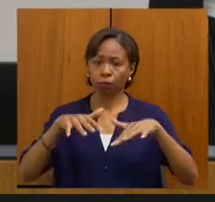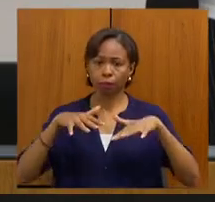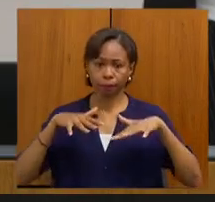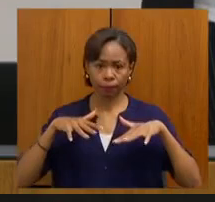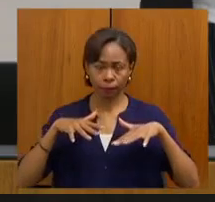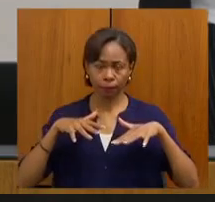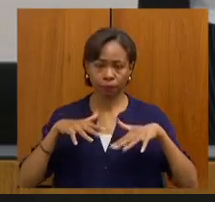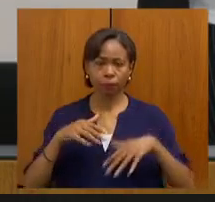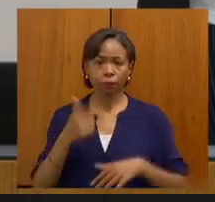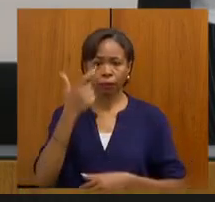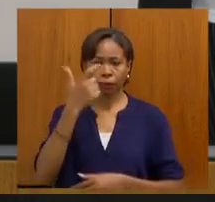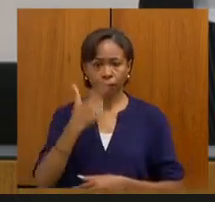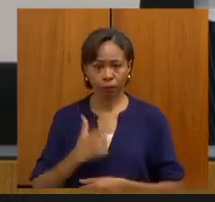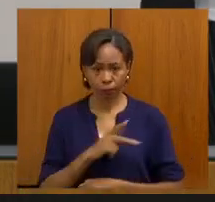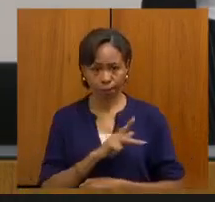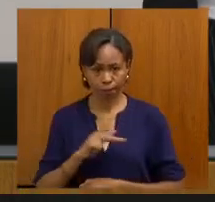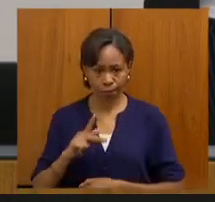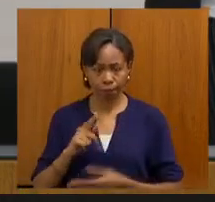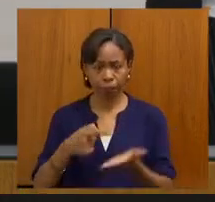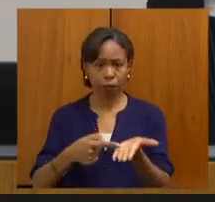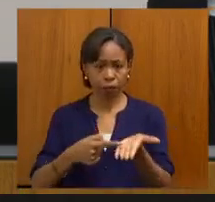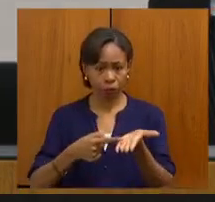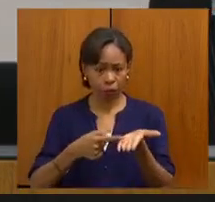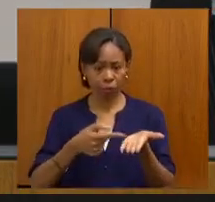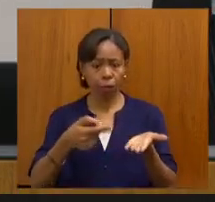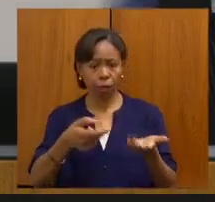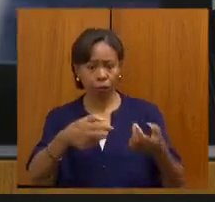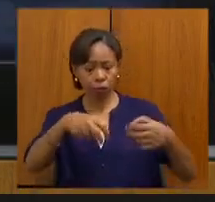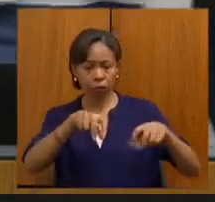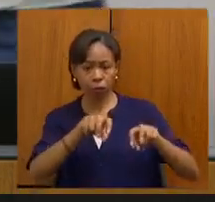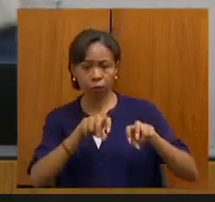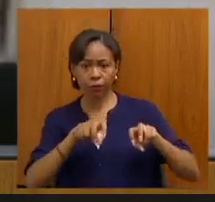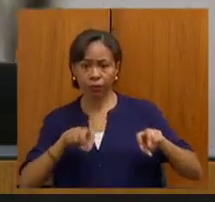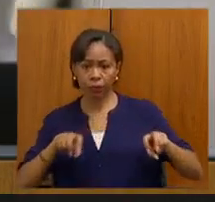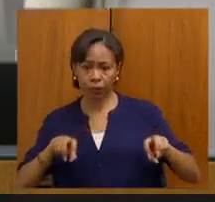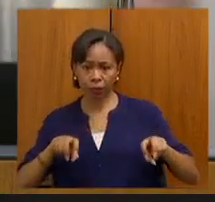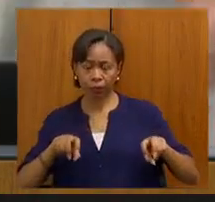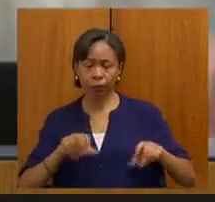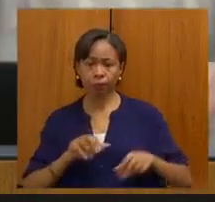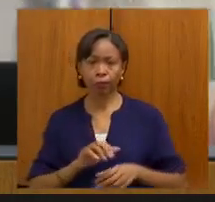Então, a presidência vai convidar aqui para tomar assento à mesa os seguintes convidados.